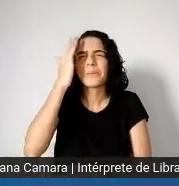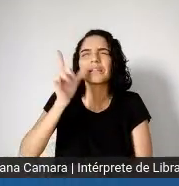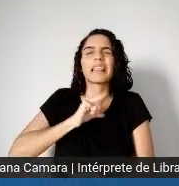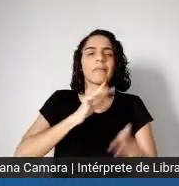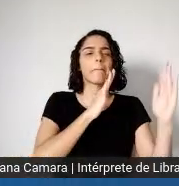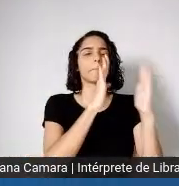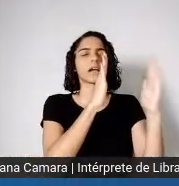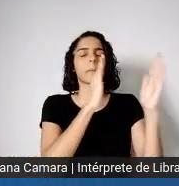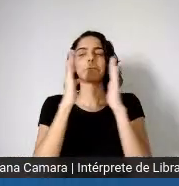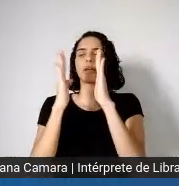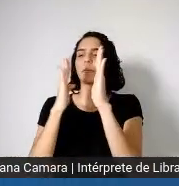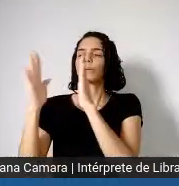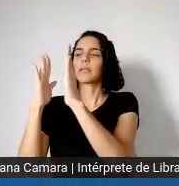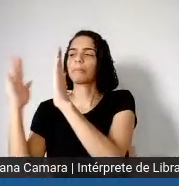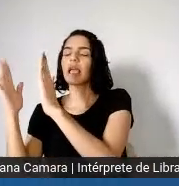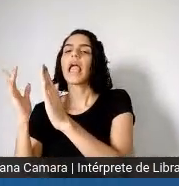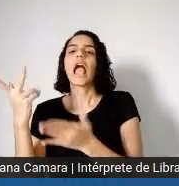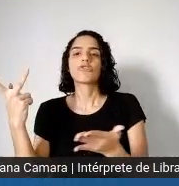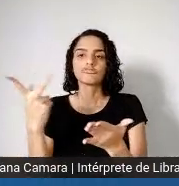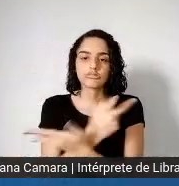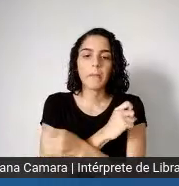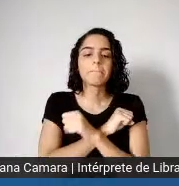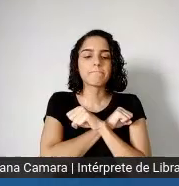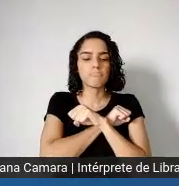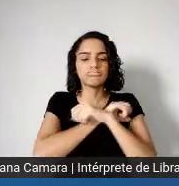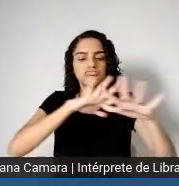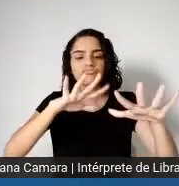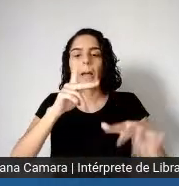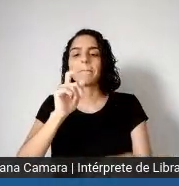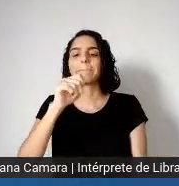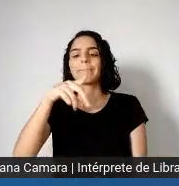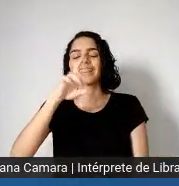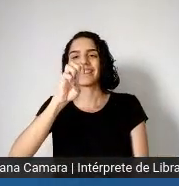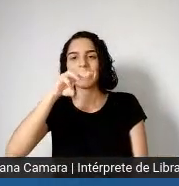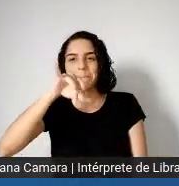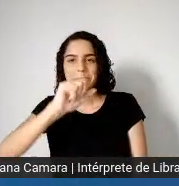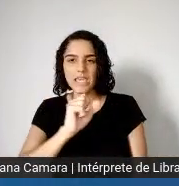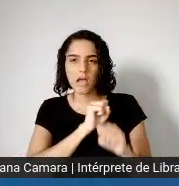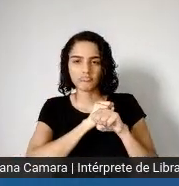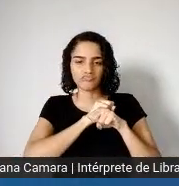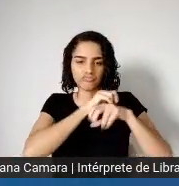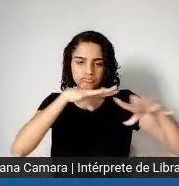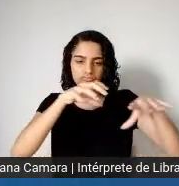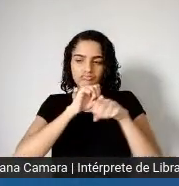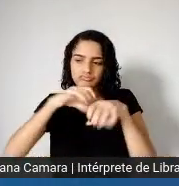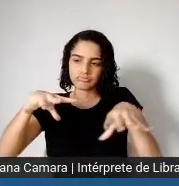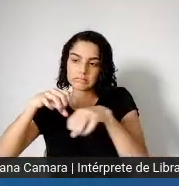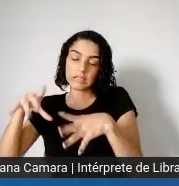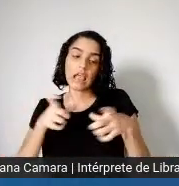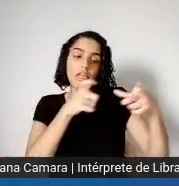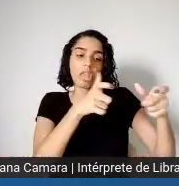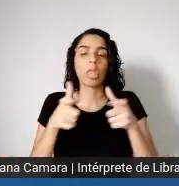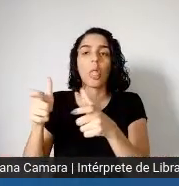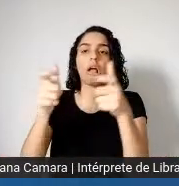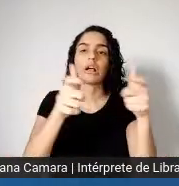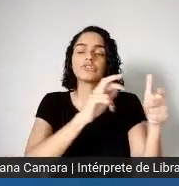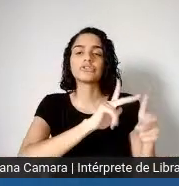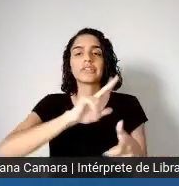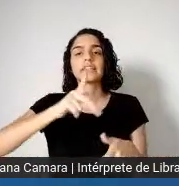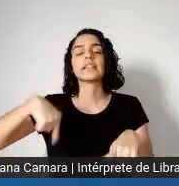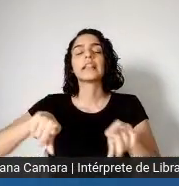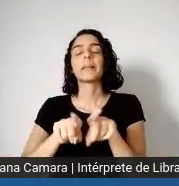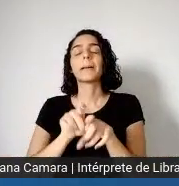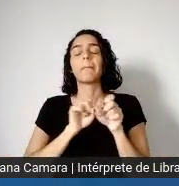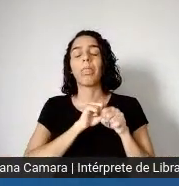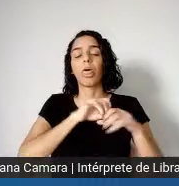afetaram, né, claro, que o mundo, né, habitado em cada época, né, e fora as grandes pandemias, epidemias